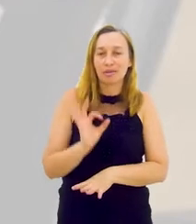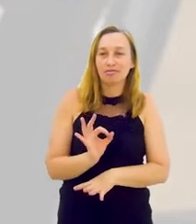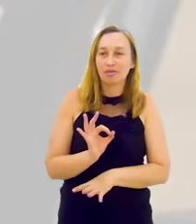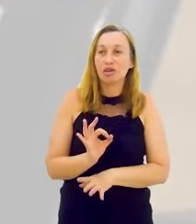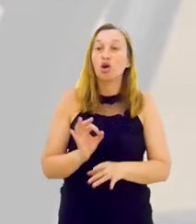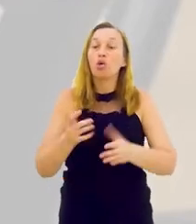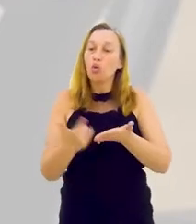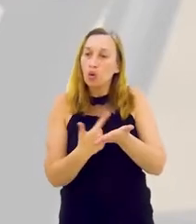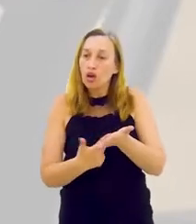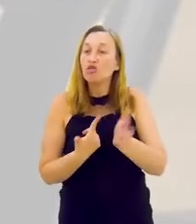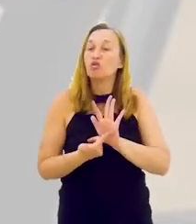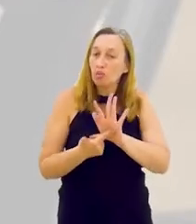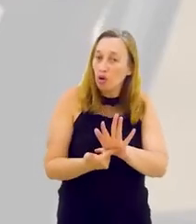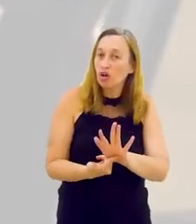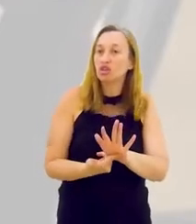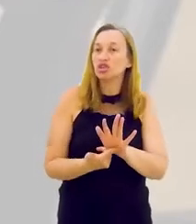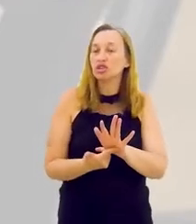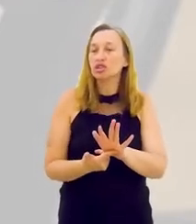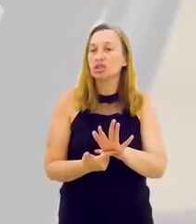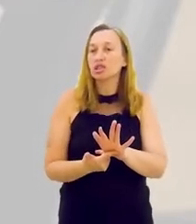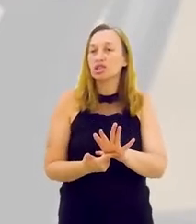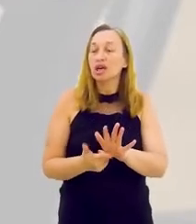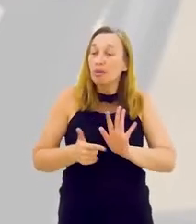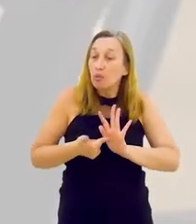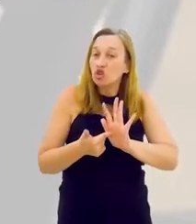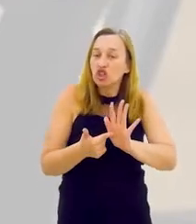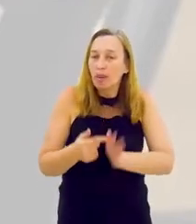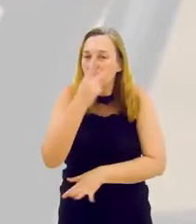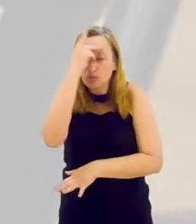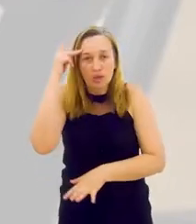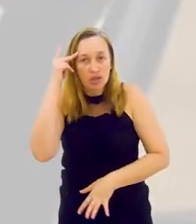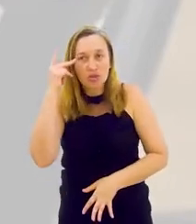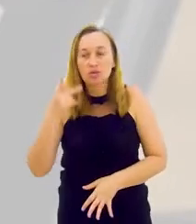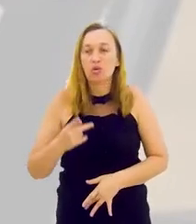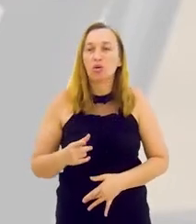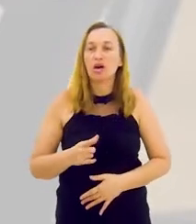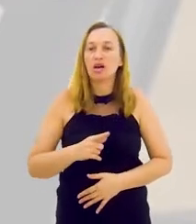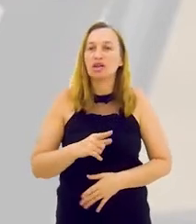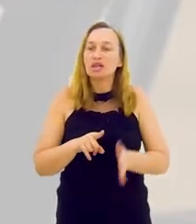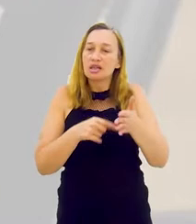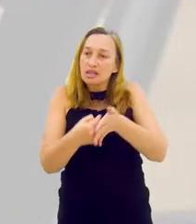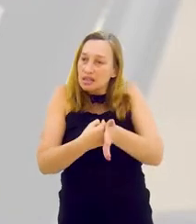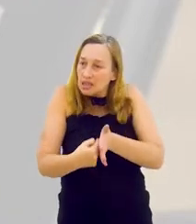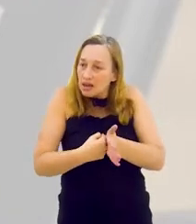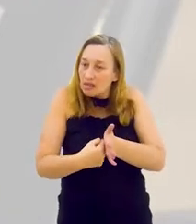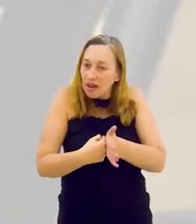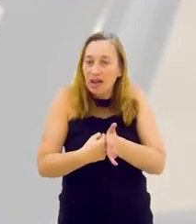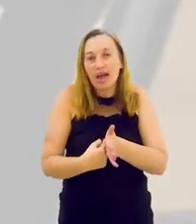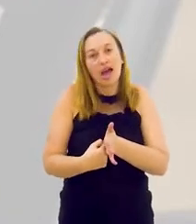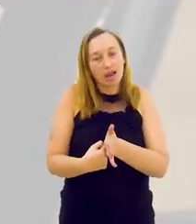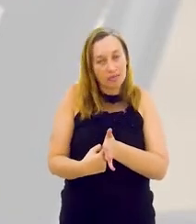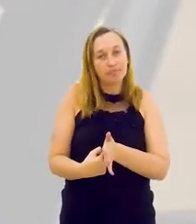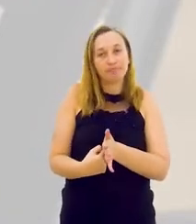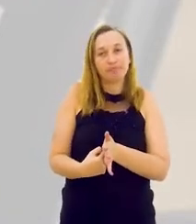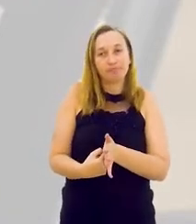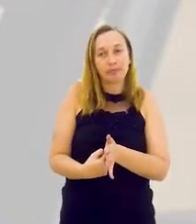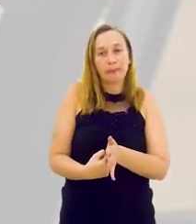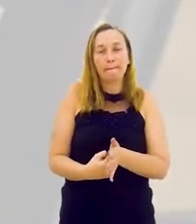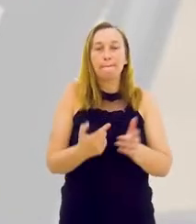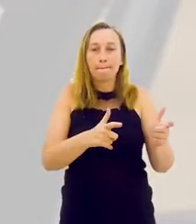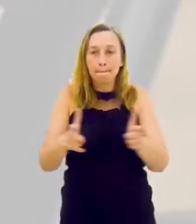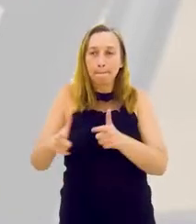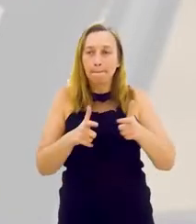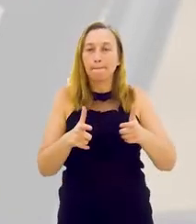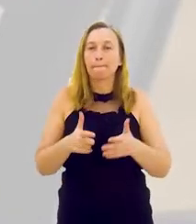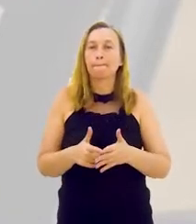entendimento. O livro vem muito nessa direção. É dar, mostrar para as pessoas fazerem autoavaliação de si próprias, né?